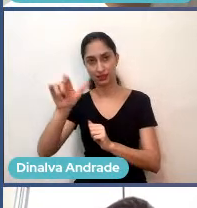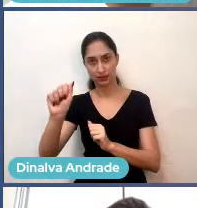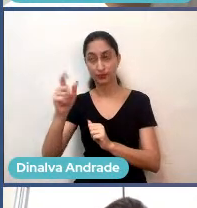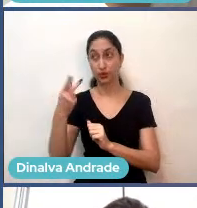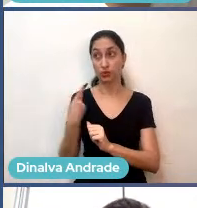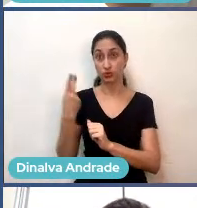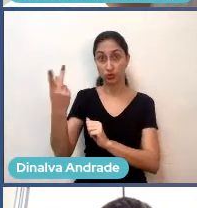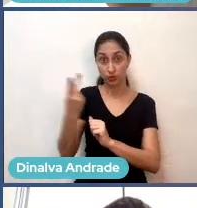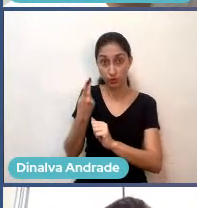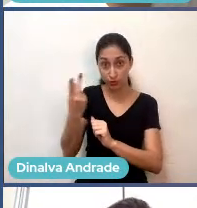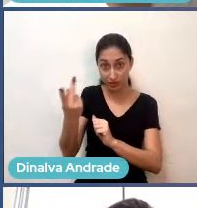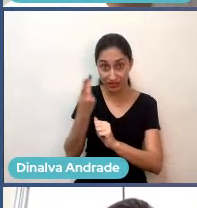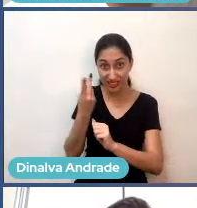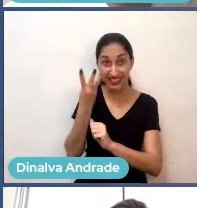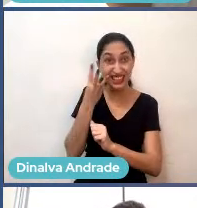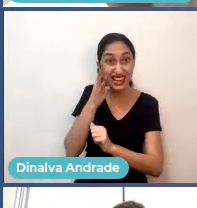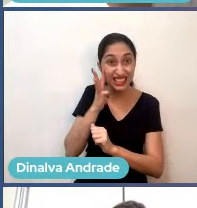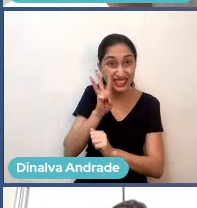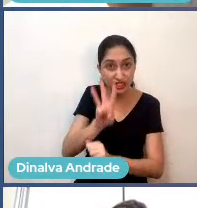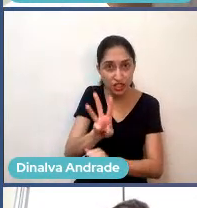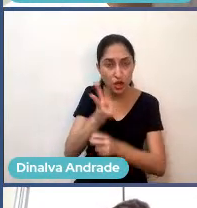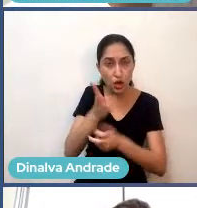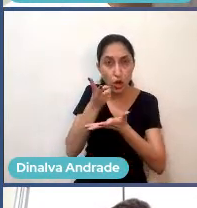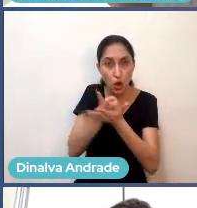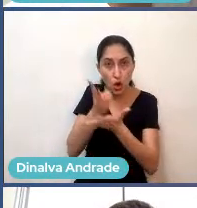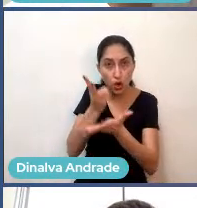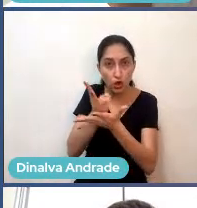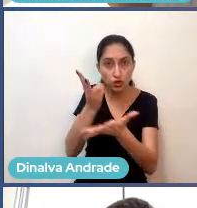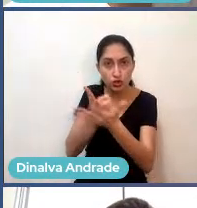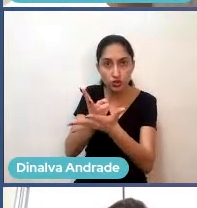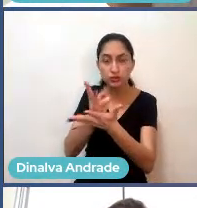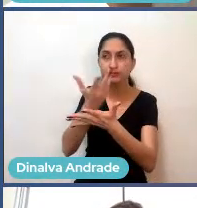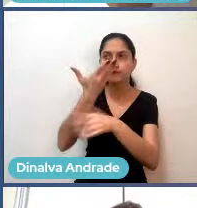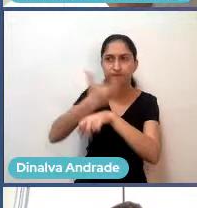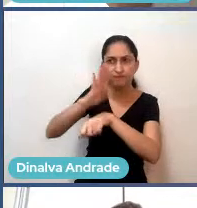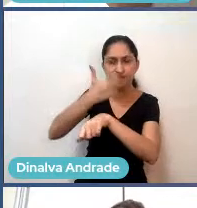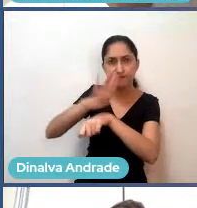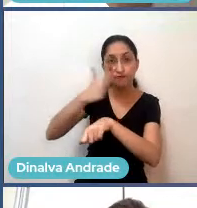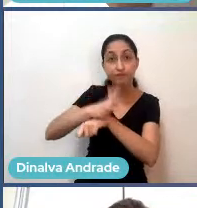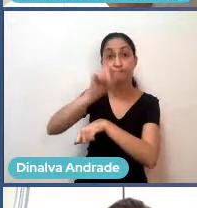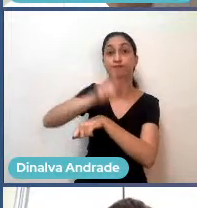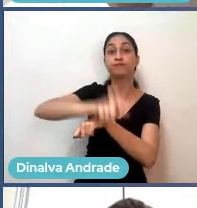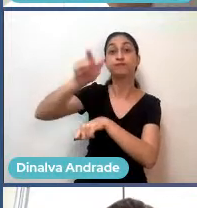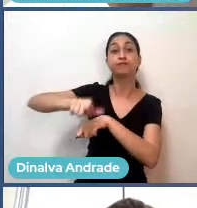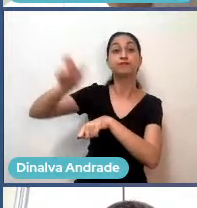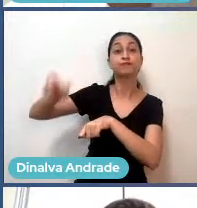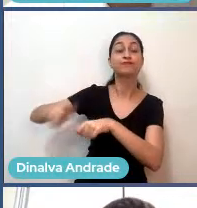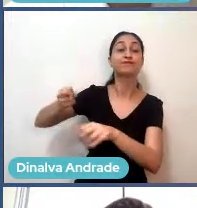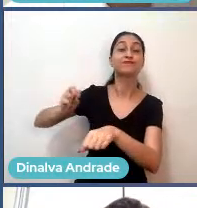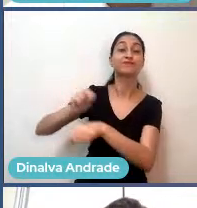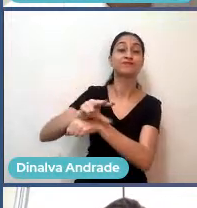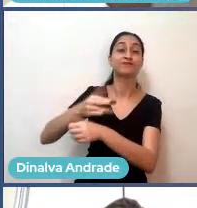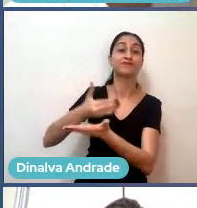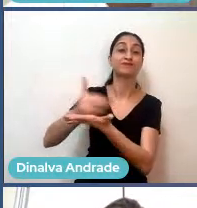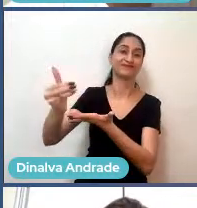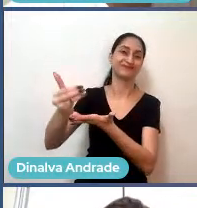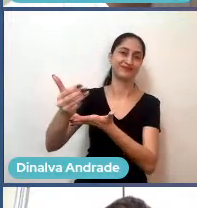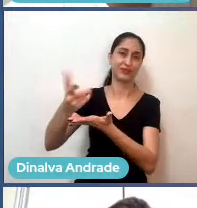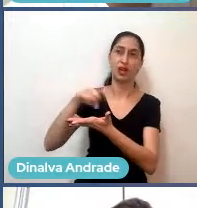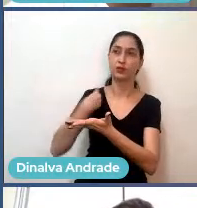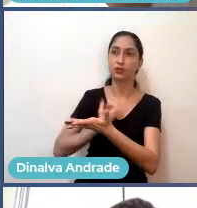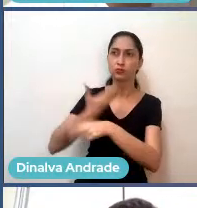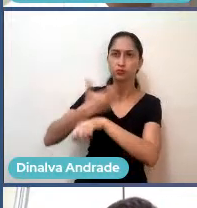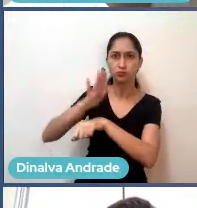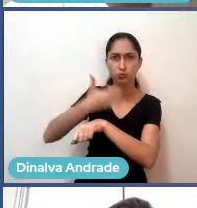faz três dias de onboarding com o time. O time novo que está entrando. Porque a gente pega esse time e